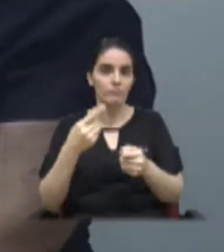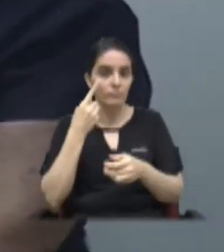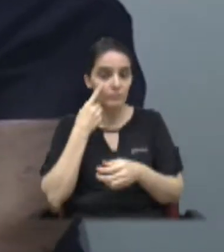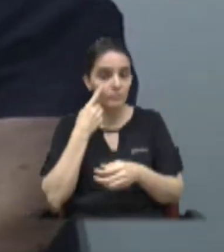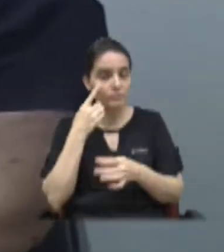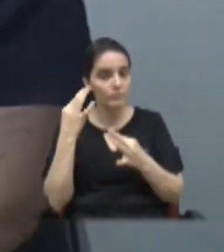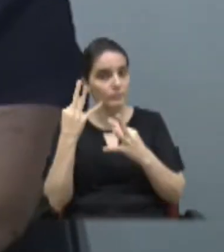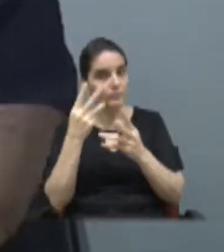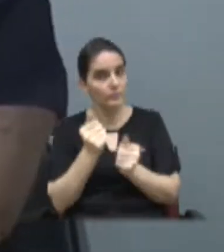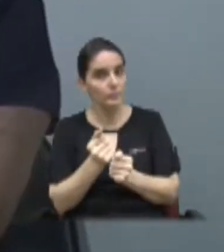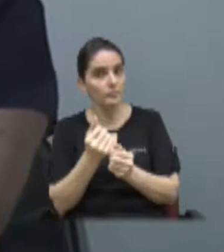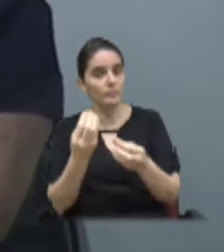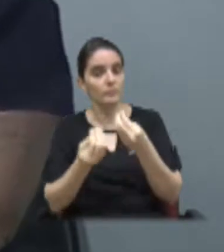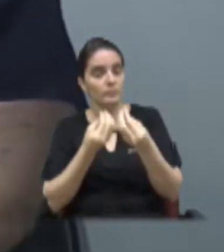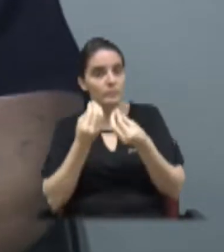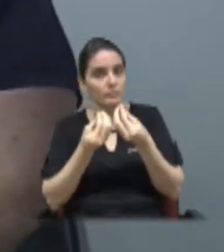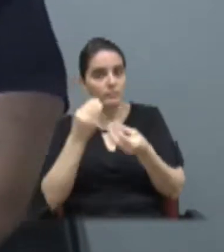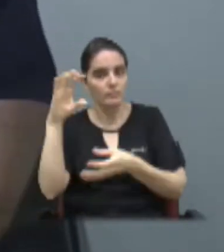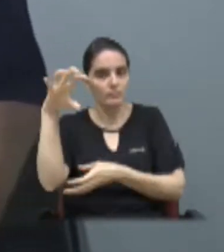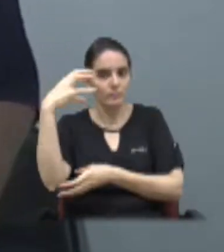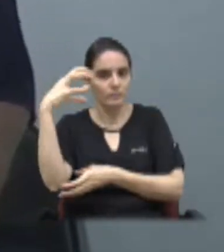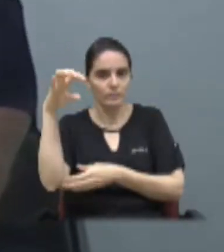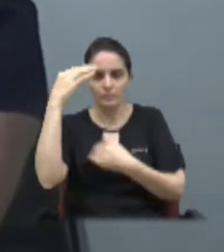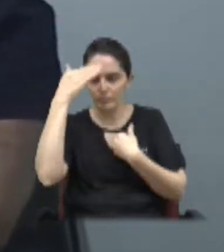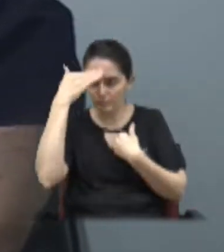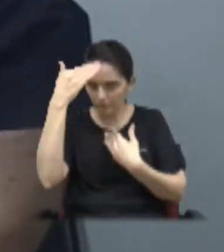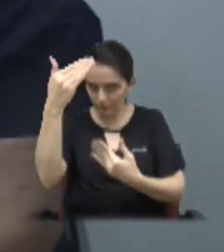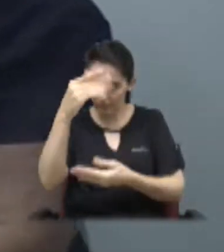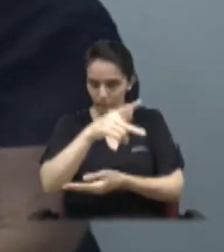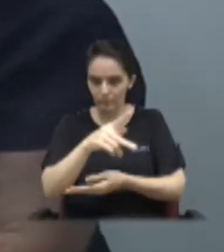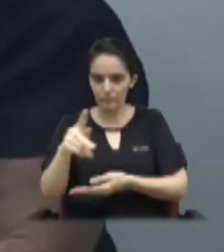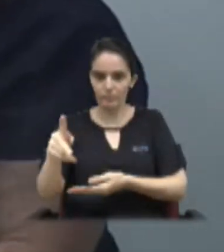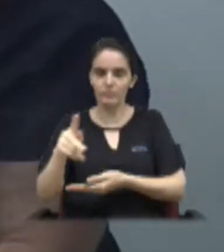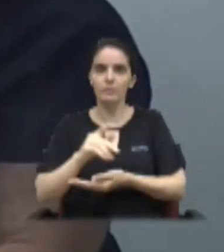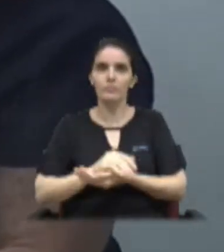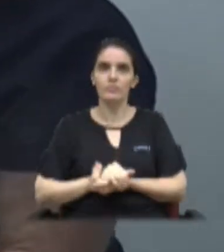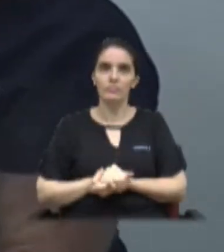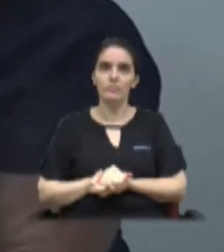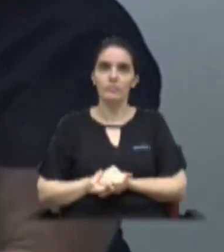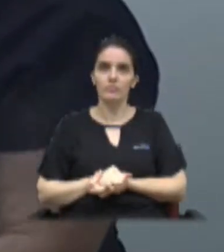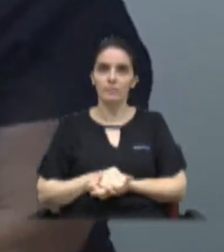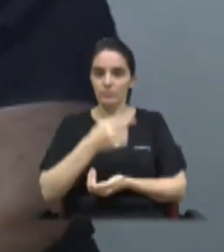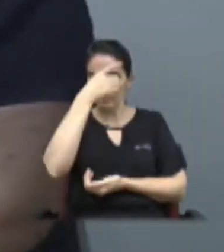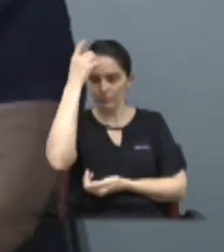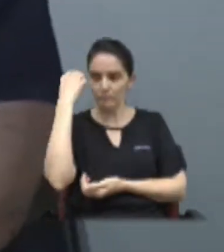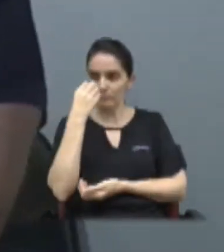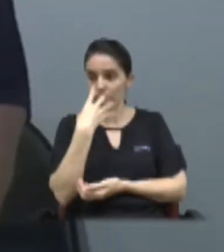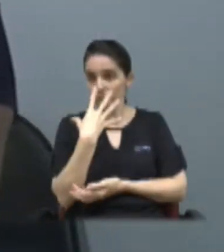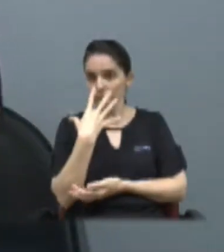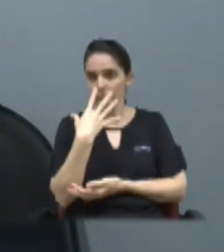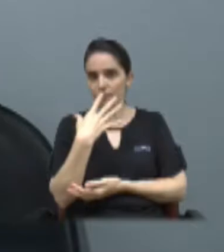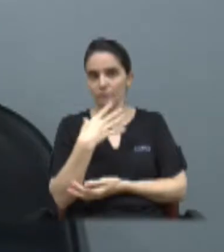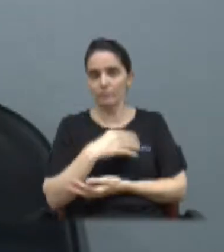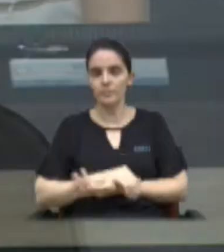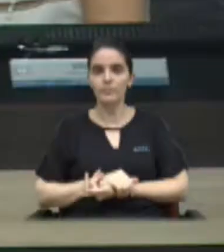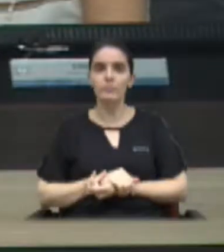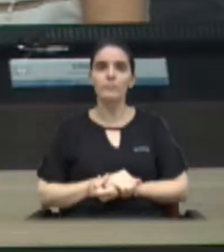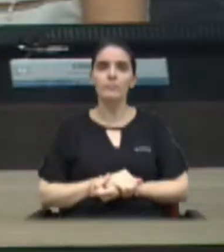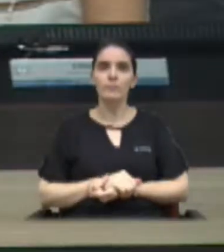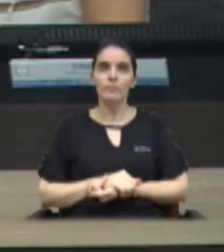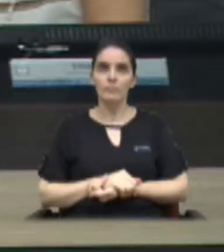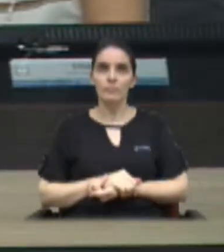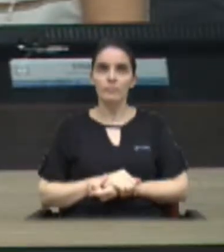a situação de todos os radares da nossa cidade. Muito obrigado, Sr. Presidente. Está vendo, Xavier, que bom? Muito bom. Muito obrigado, Sr. Presidente.